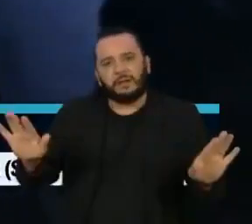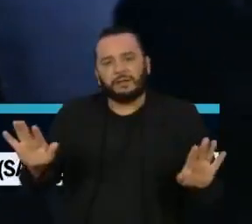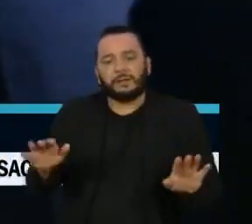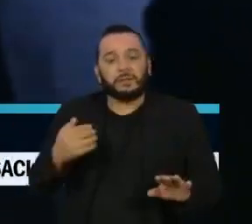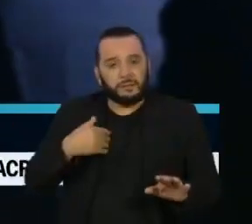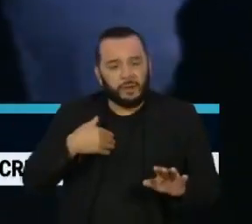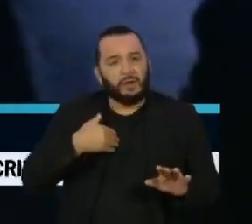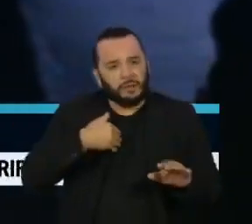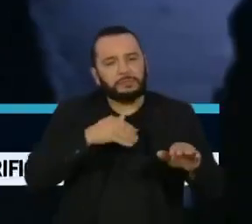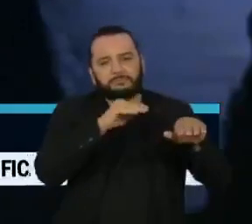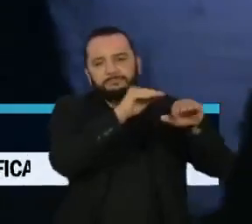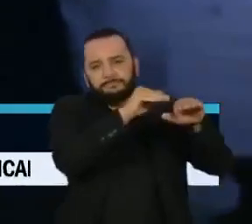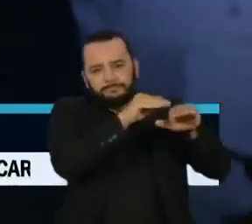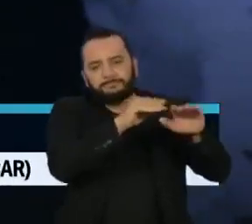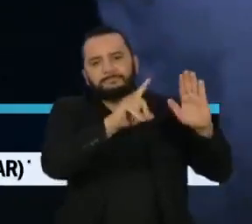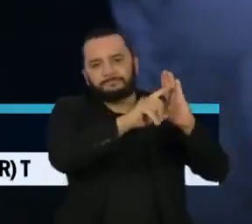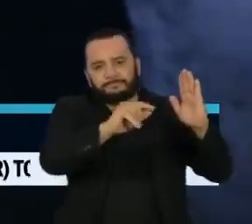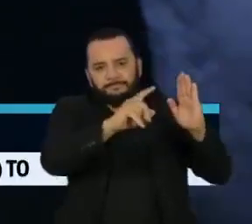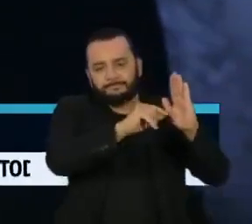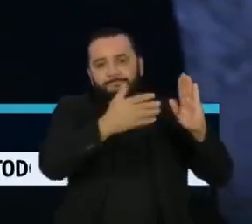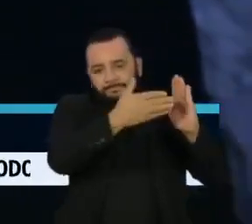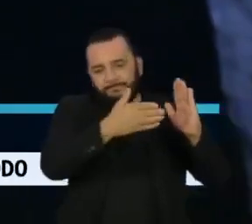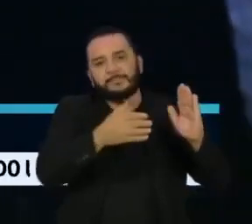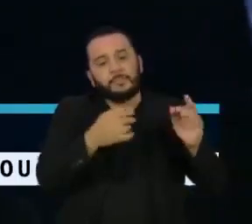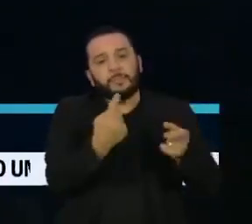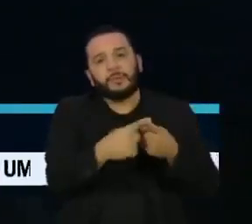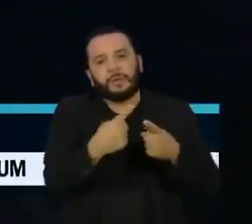Palácio do Planalto para falar sobre a declaração do Comitê da ONU, mas não tivemos resposta.